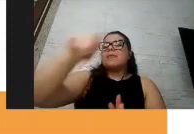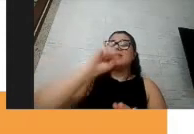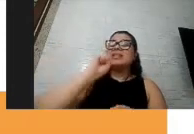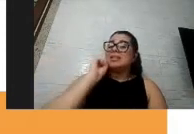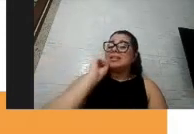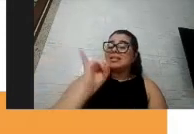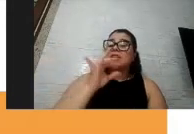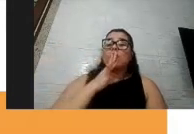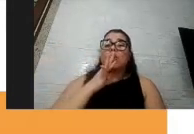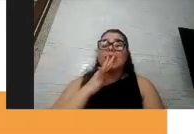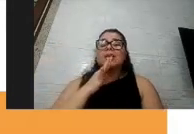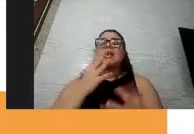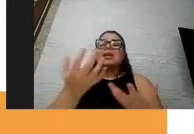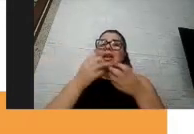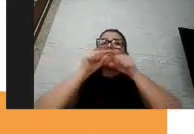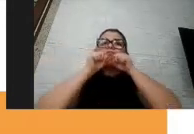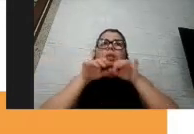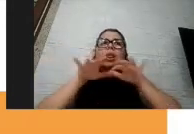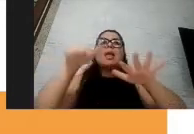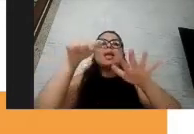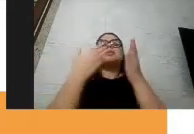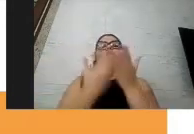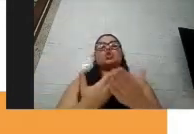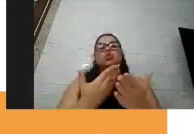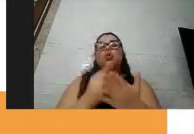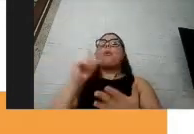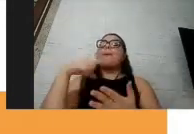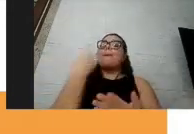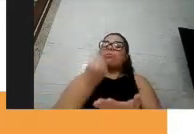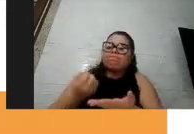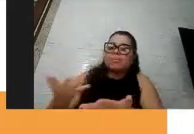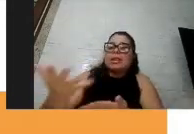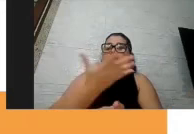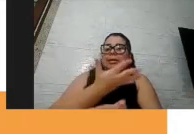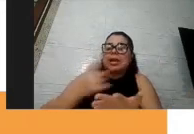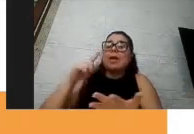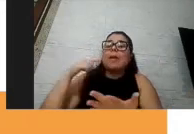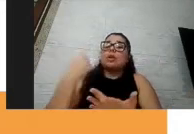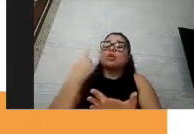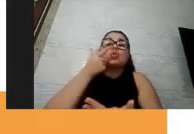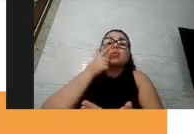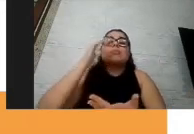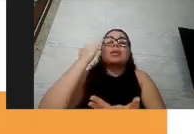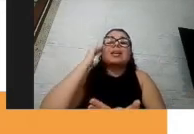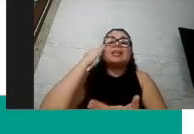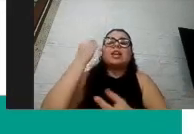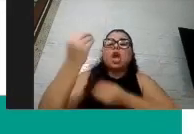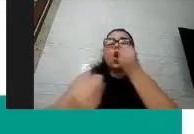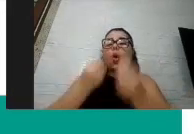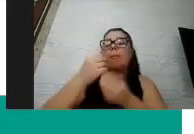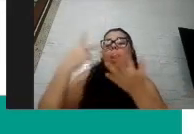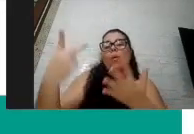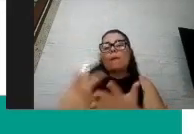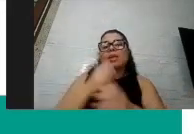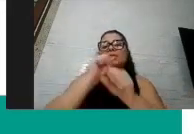divulgar esse estudo para que a gente possa ter mais dados para poder entender um pouco mais da COVID-19 nas pessoas com Síndrome de